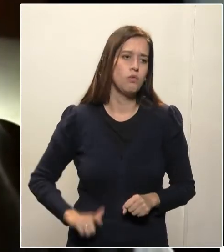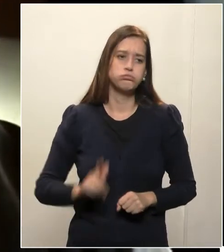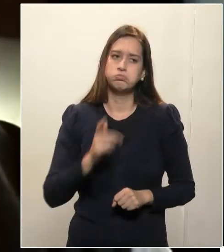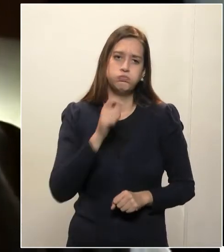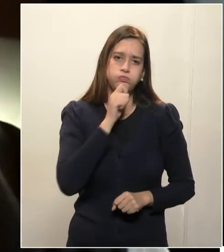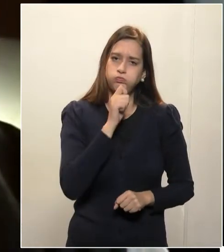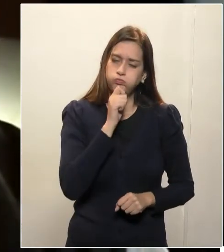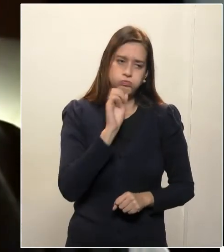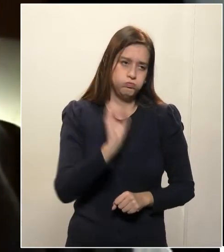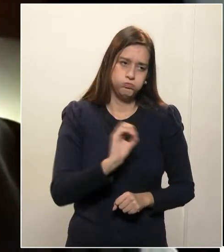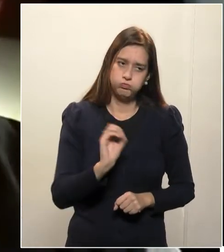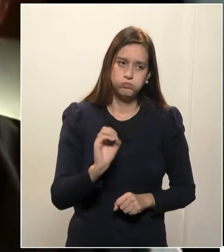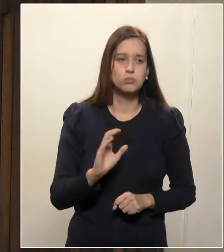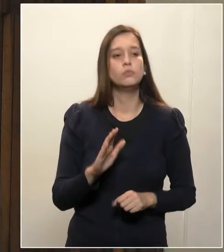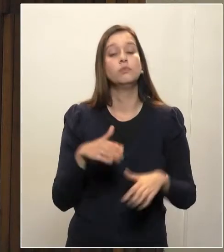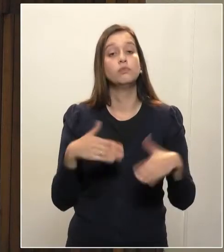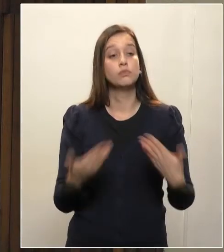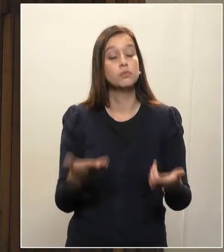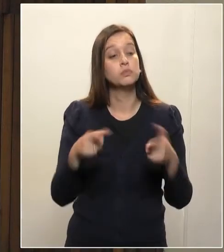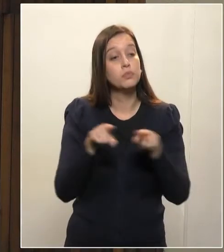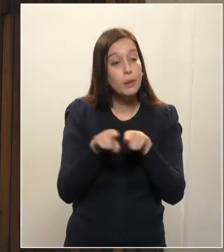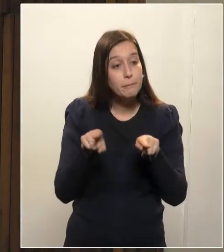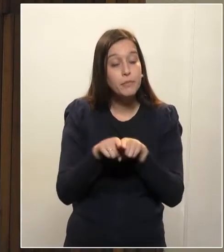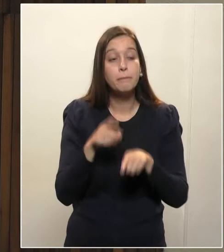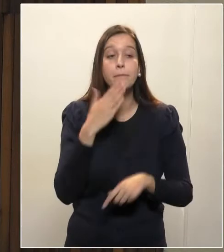a urgente nomeação